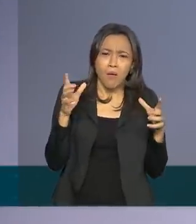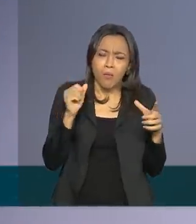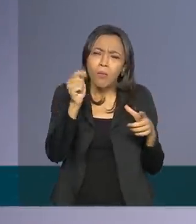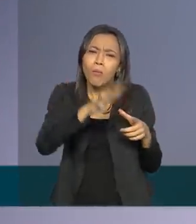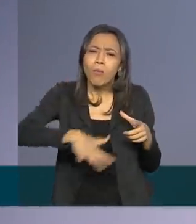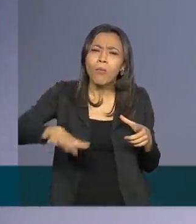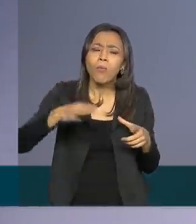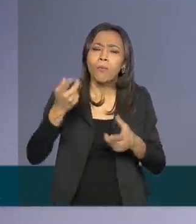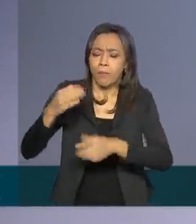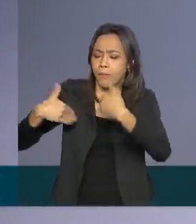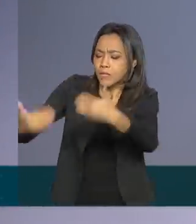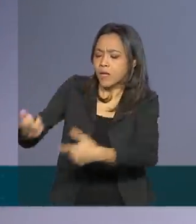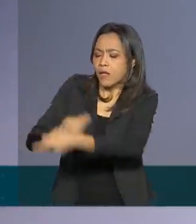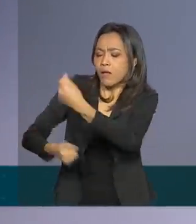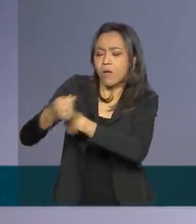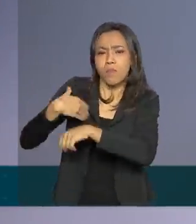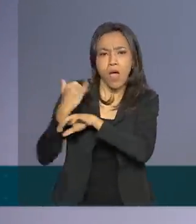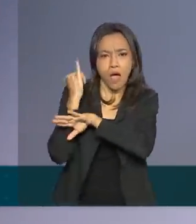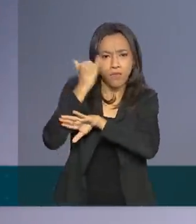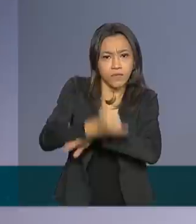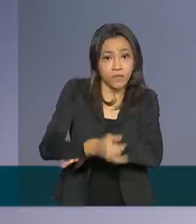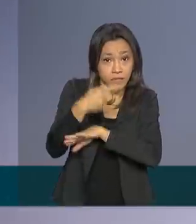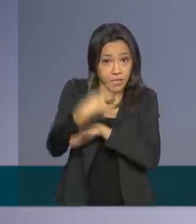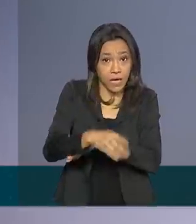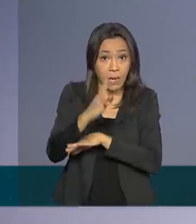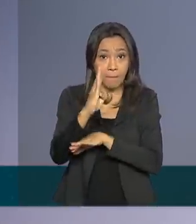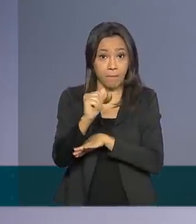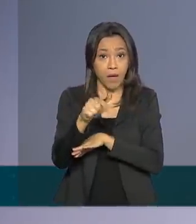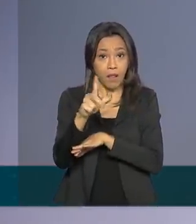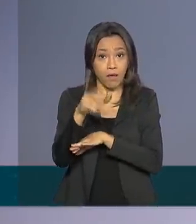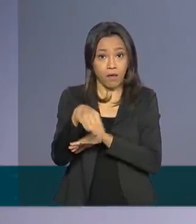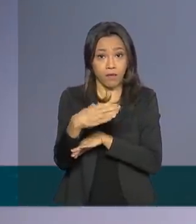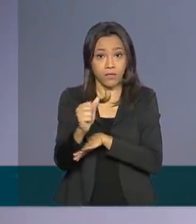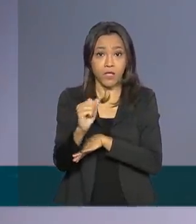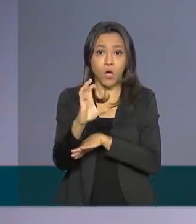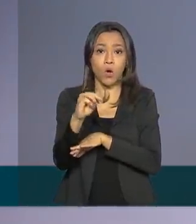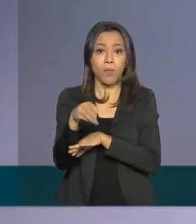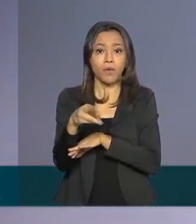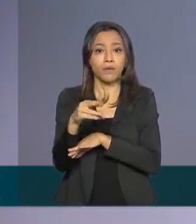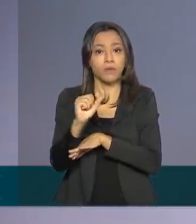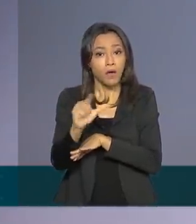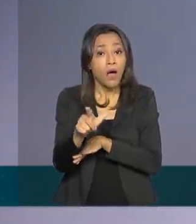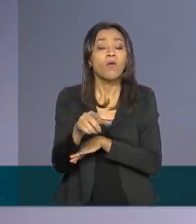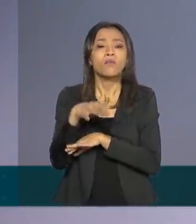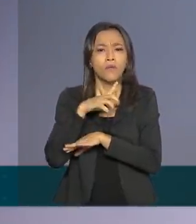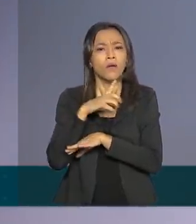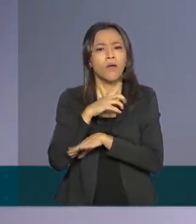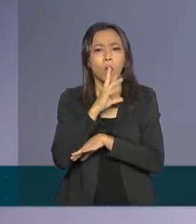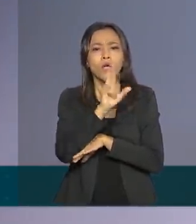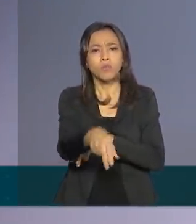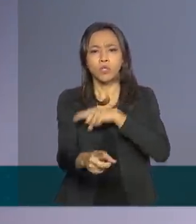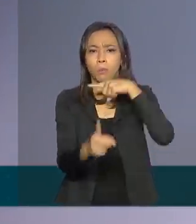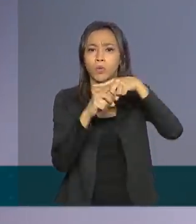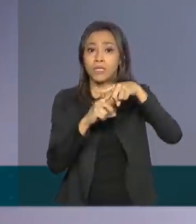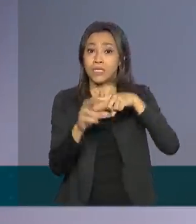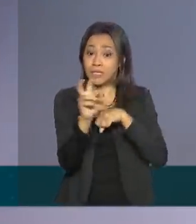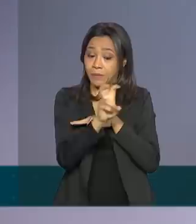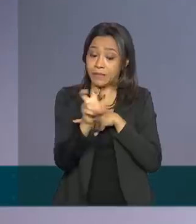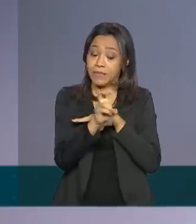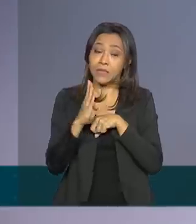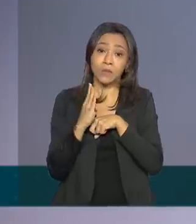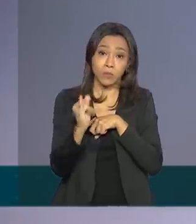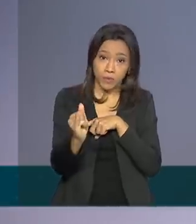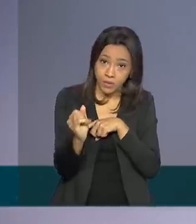estima que a balança comercial brasileira deve fechar o ano com saldo positivo de 55 bilhões de